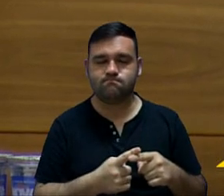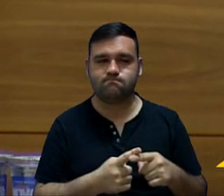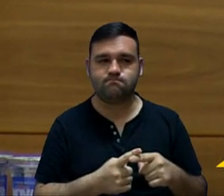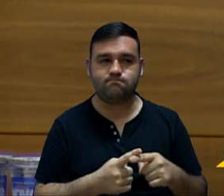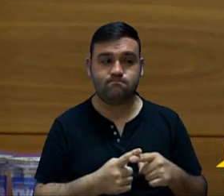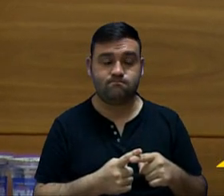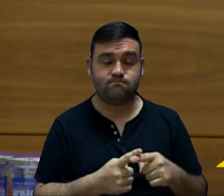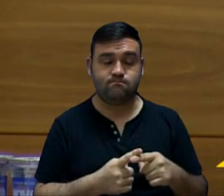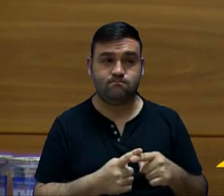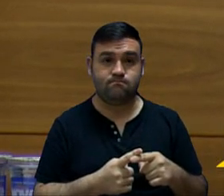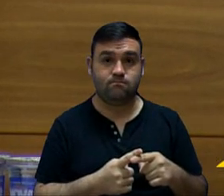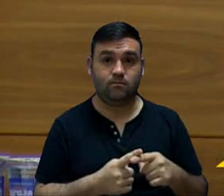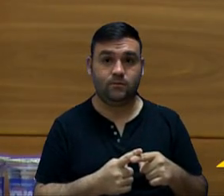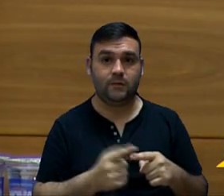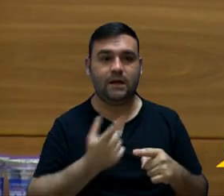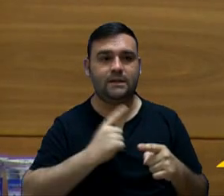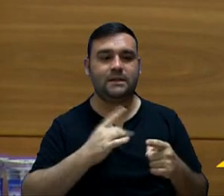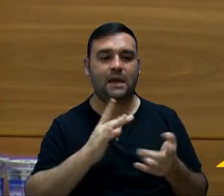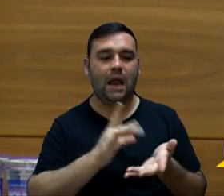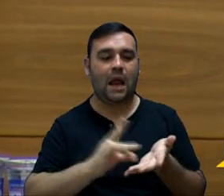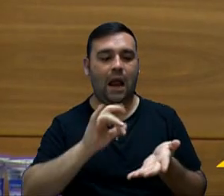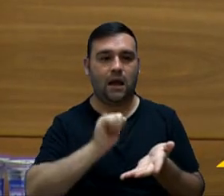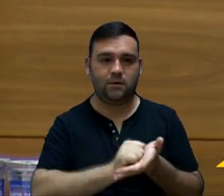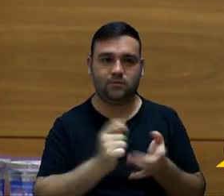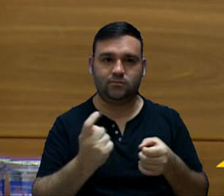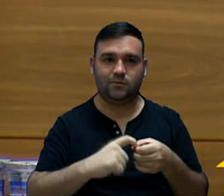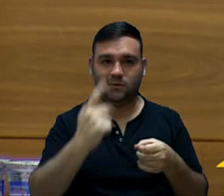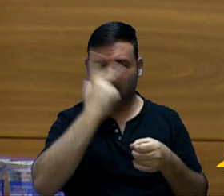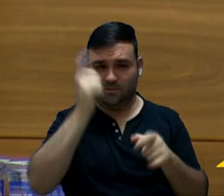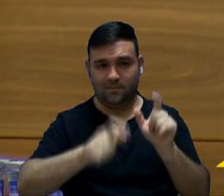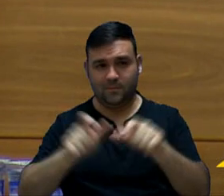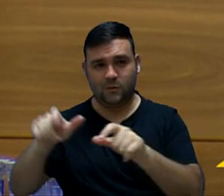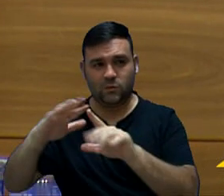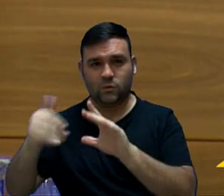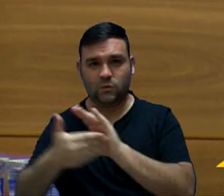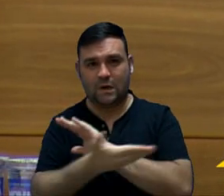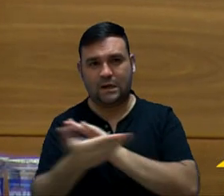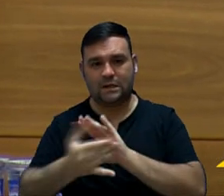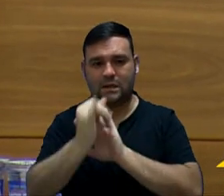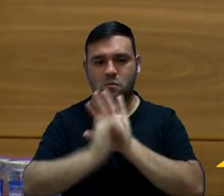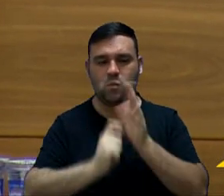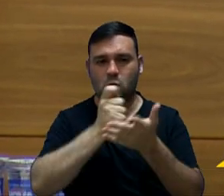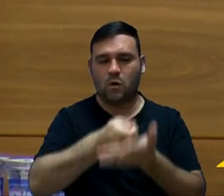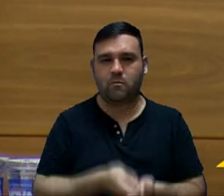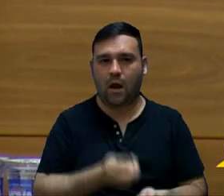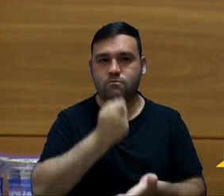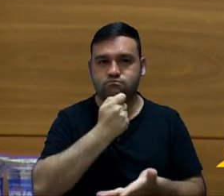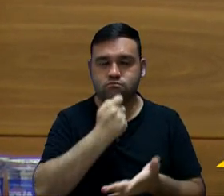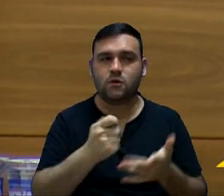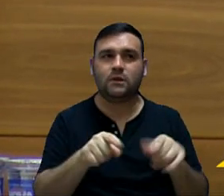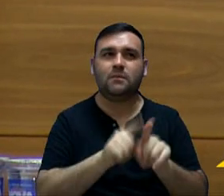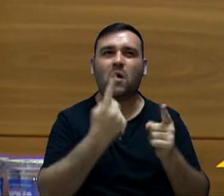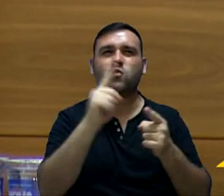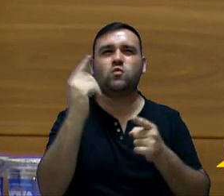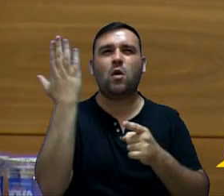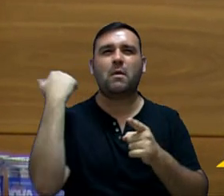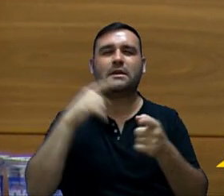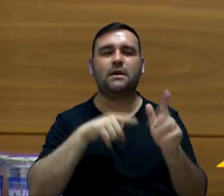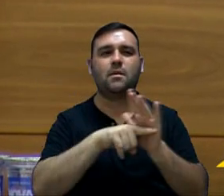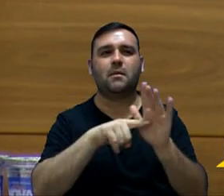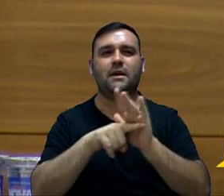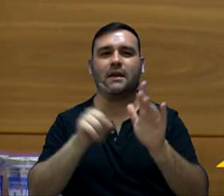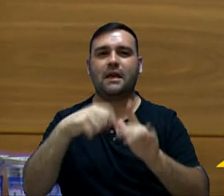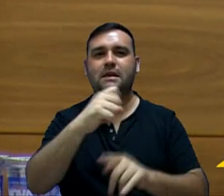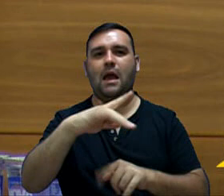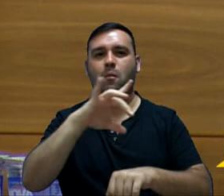para fazer um recadastramento de pessoas que estão isentas de impostos. O último que nós tivemos, no